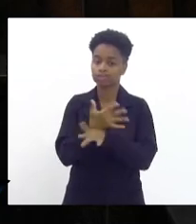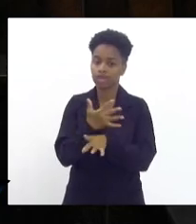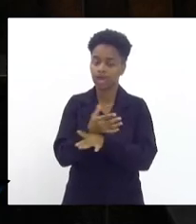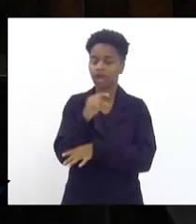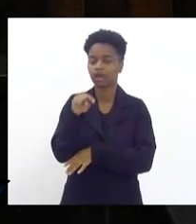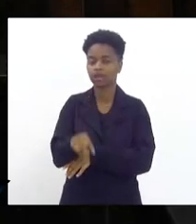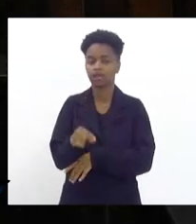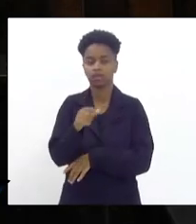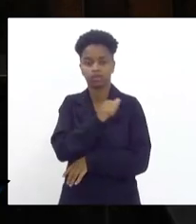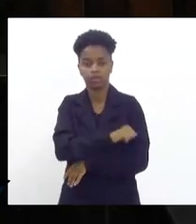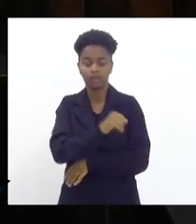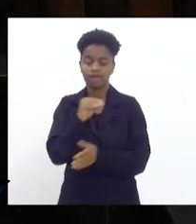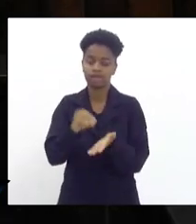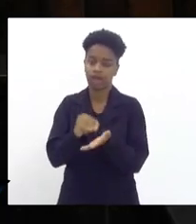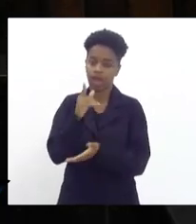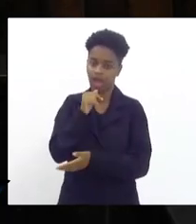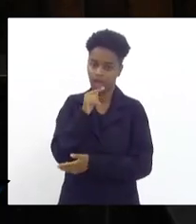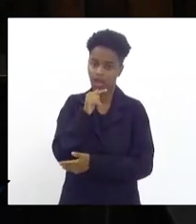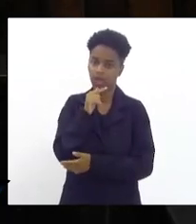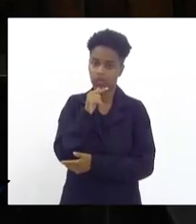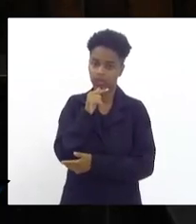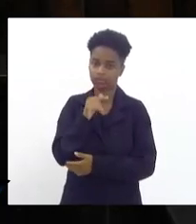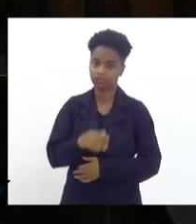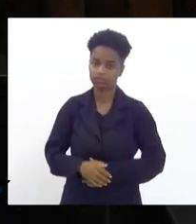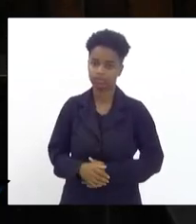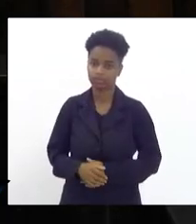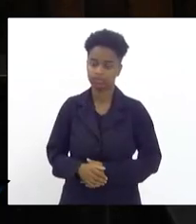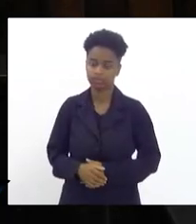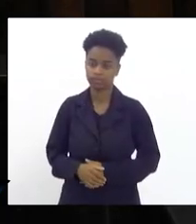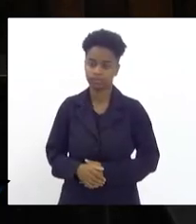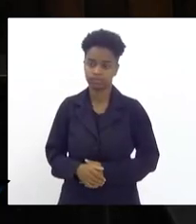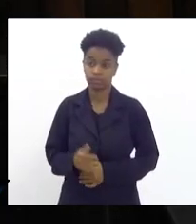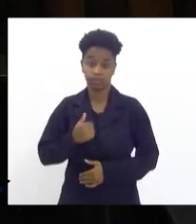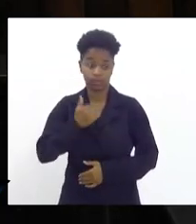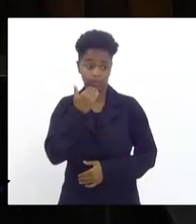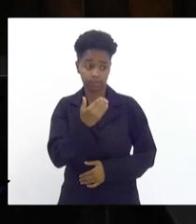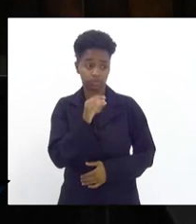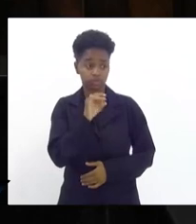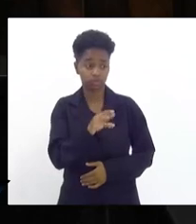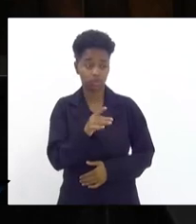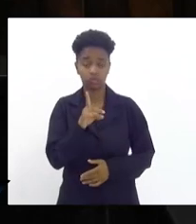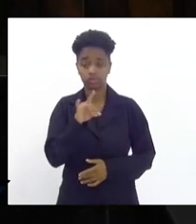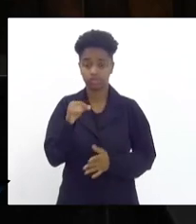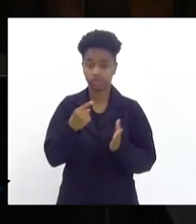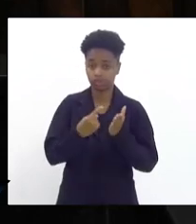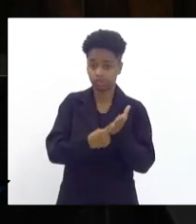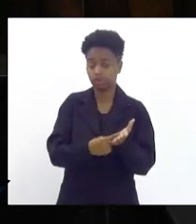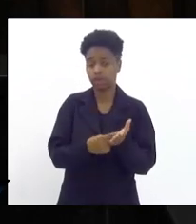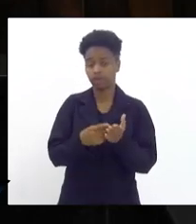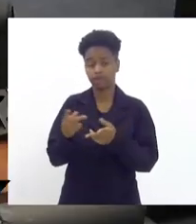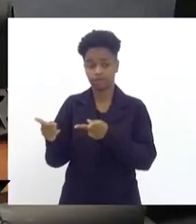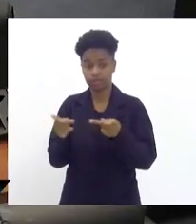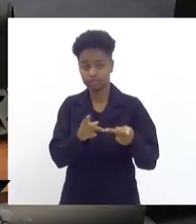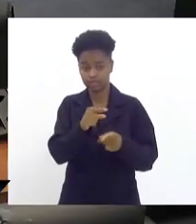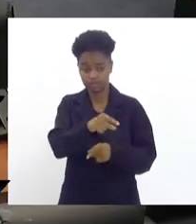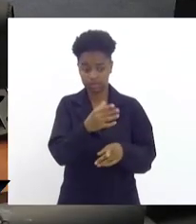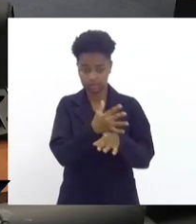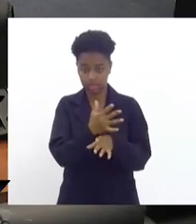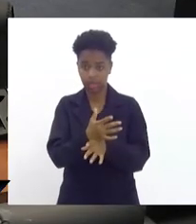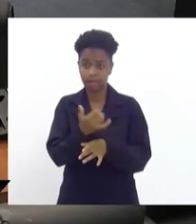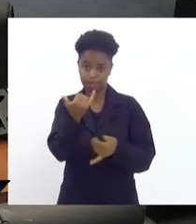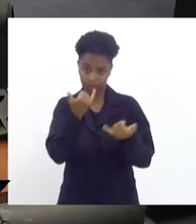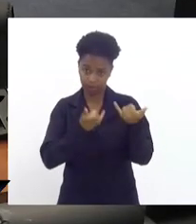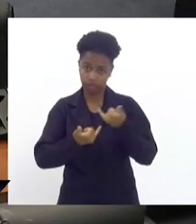que está faltando água eu só queria pedir a vossa excelência o dia que marcar a visita Pinheiral gostaria de ser